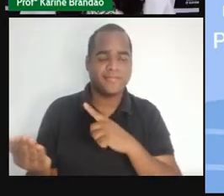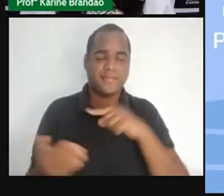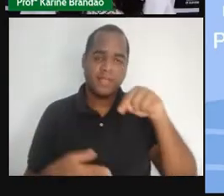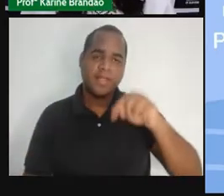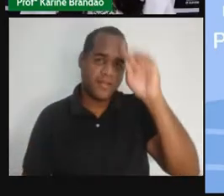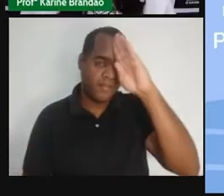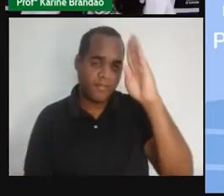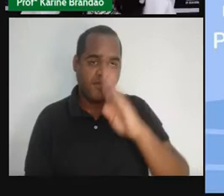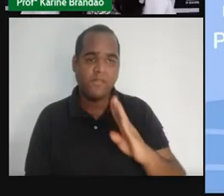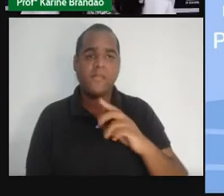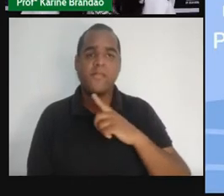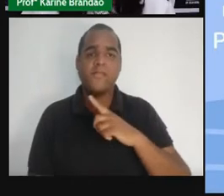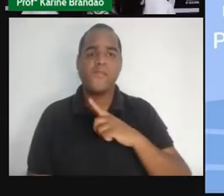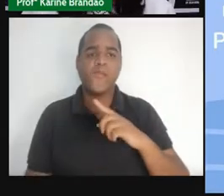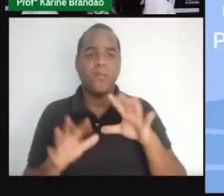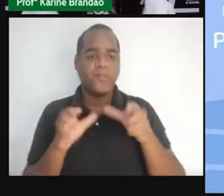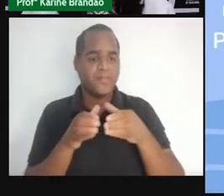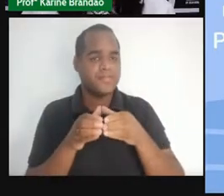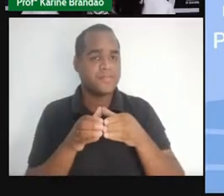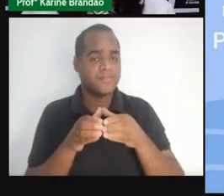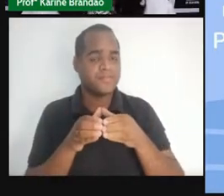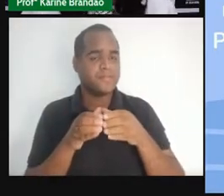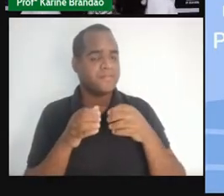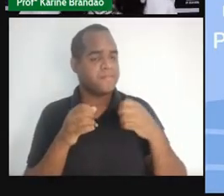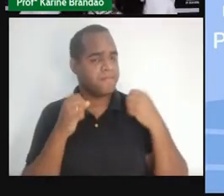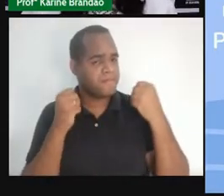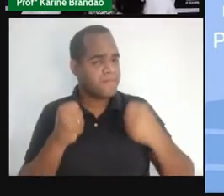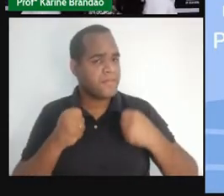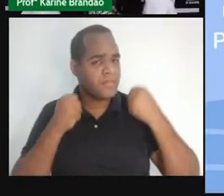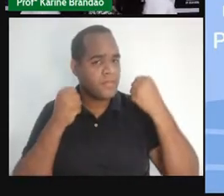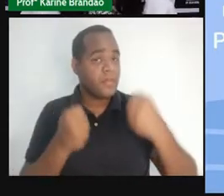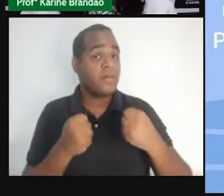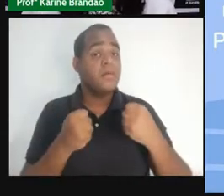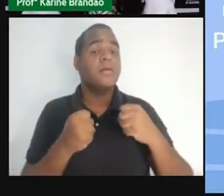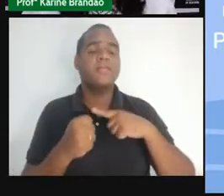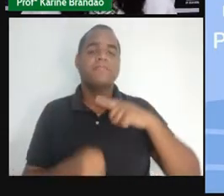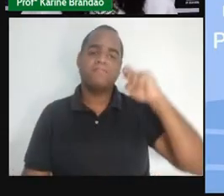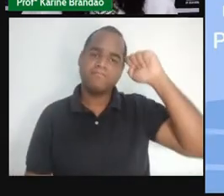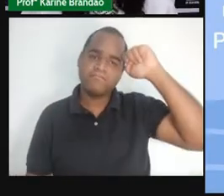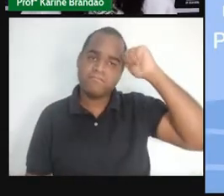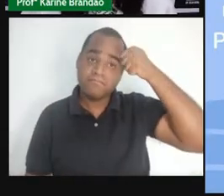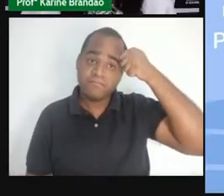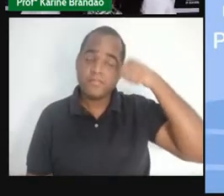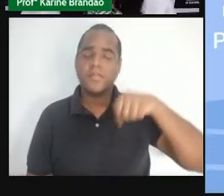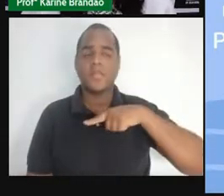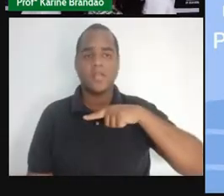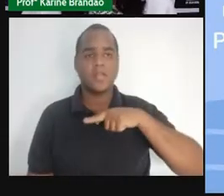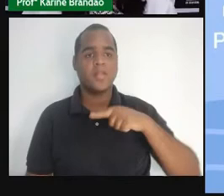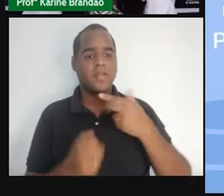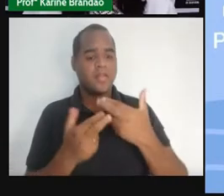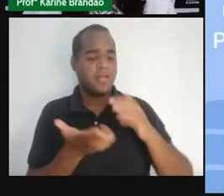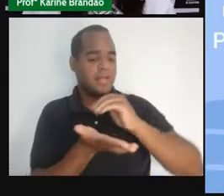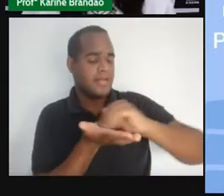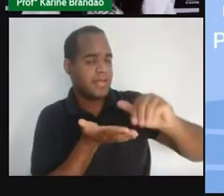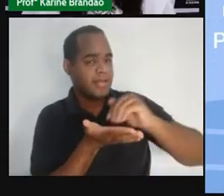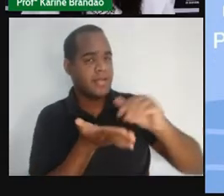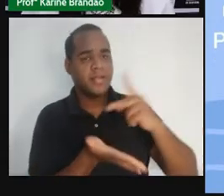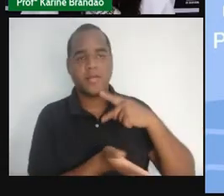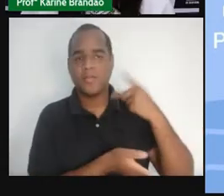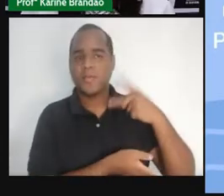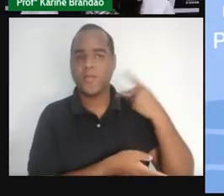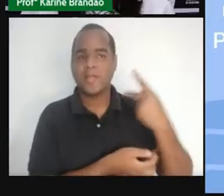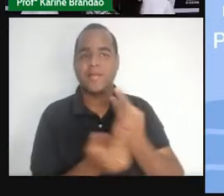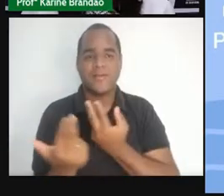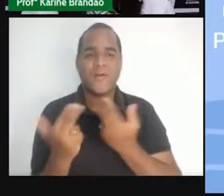compôs o Movimento Negro Unificado, do MNU, ativista negra, foi ministra da Secretaria de Políticas de Promoção à